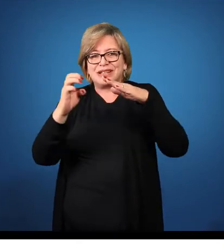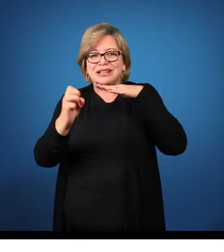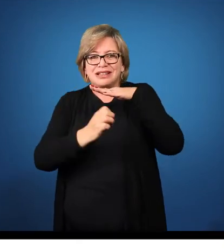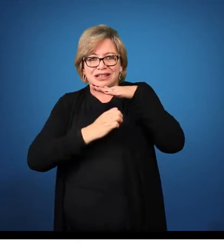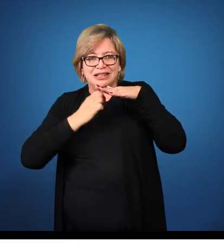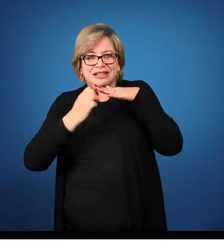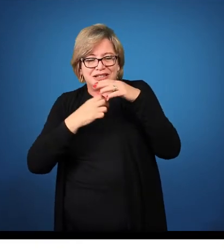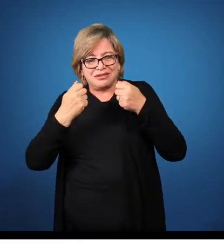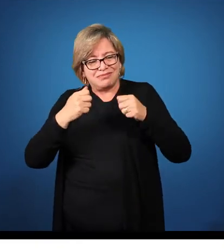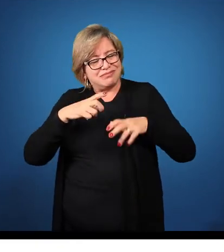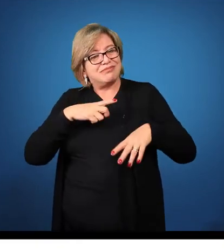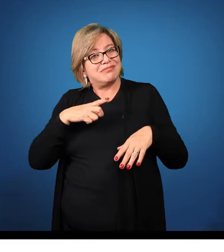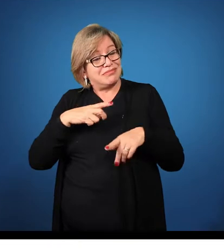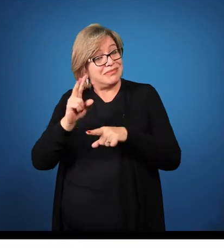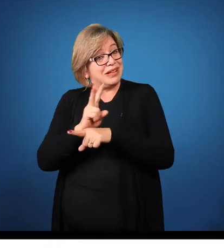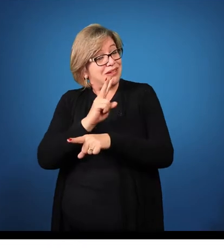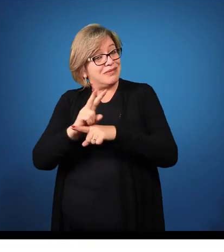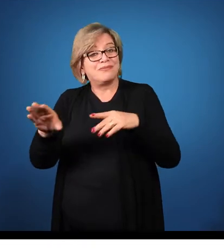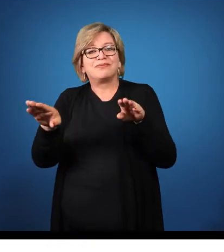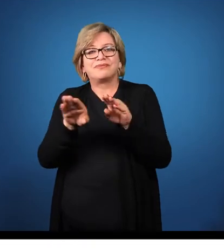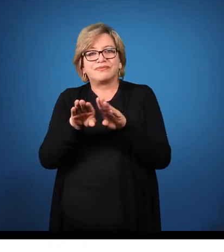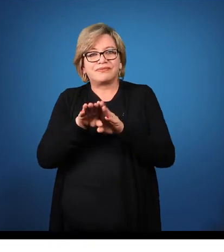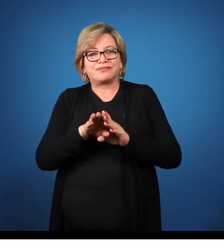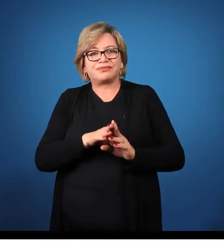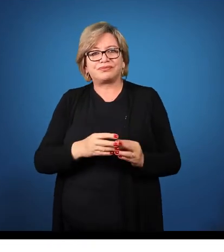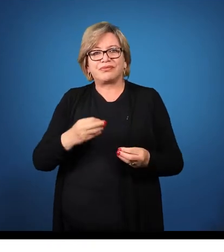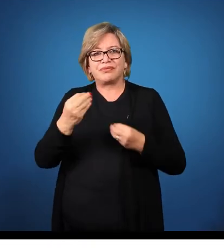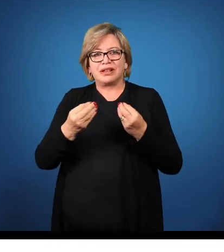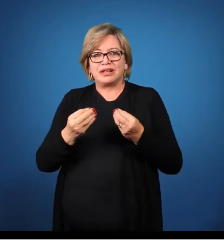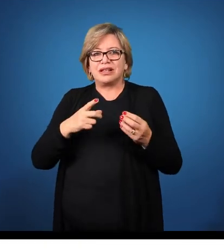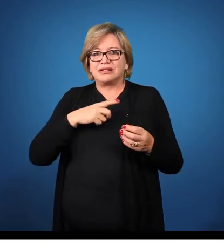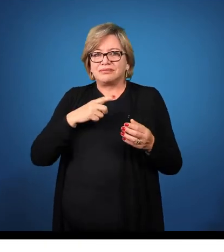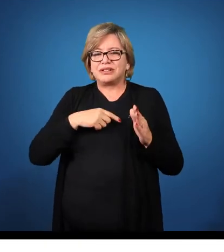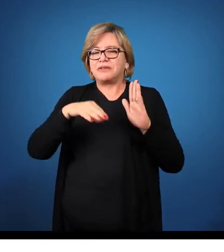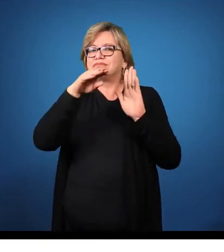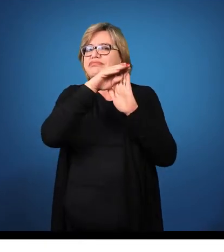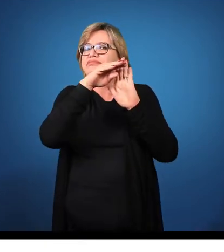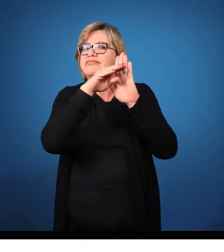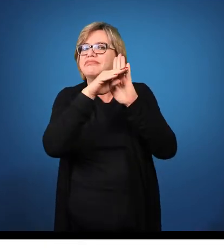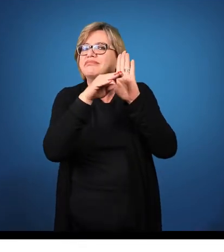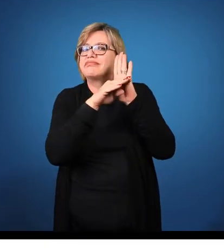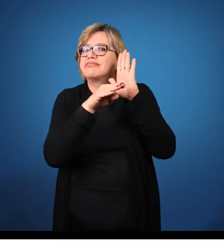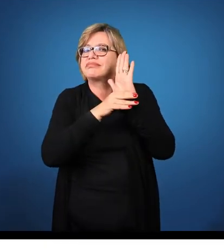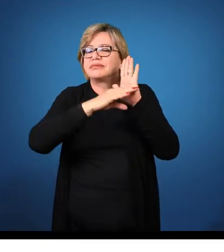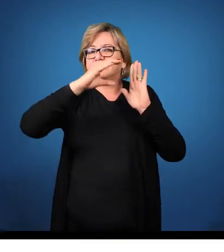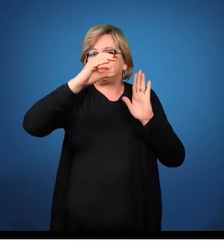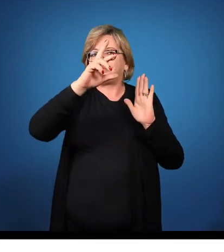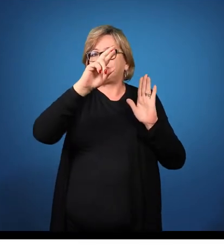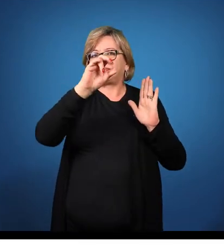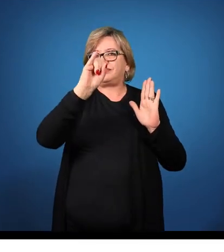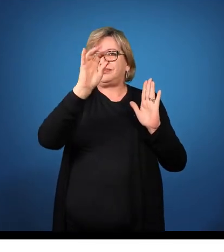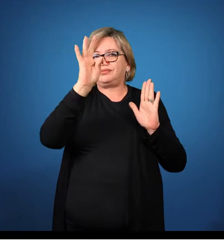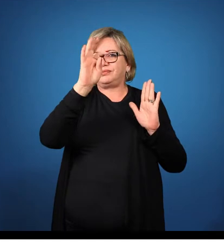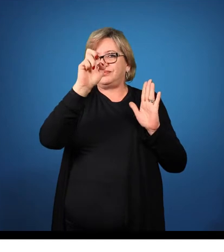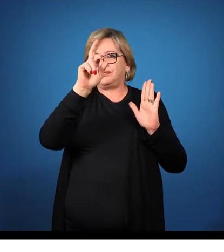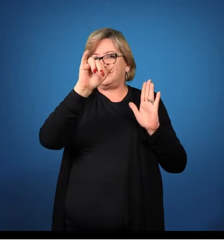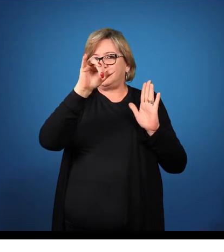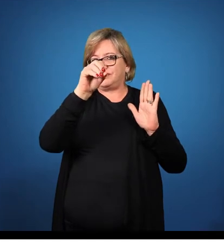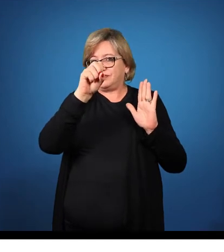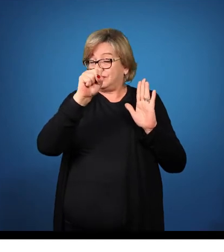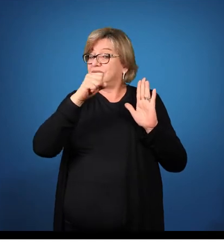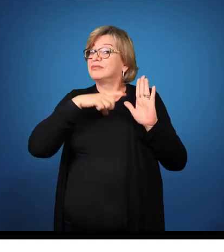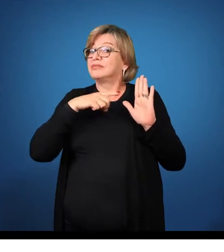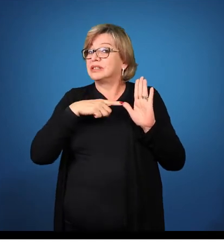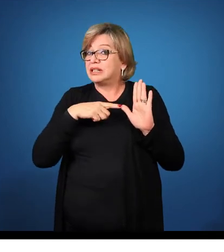tem que ter esses cuidados. E passam por critérios. E esses critérios, tanto na empresa pública